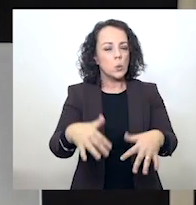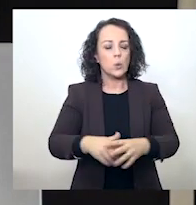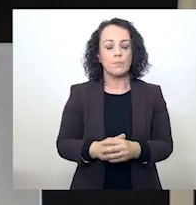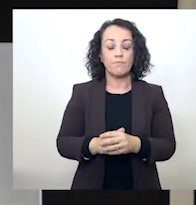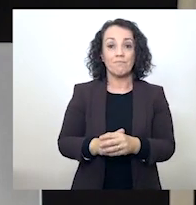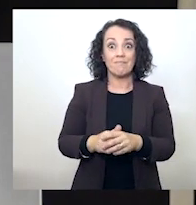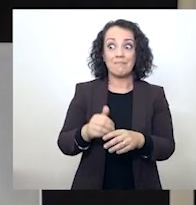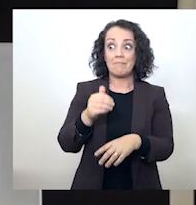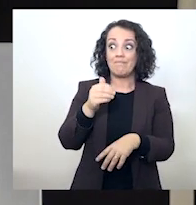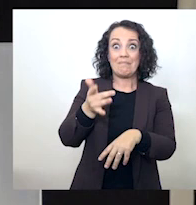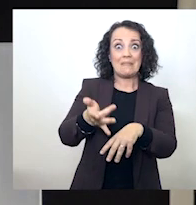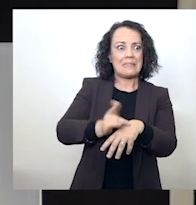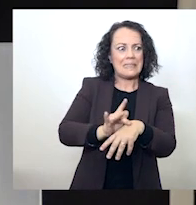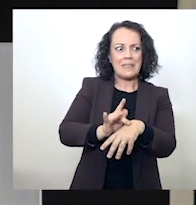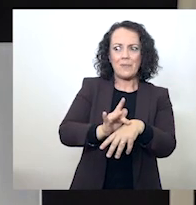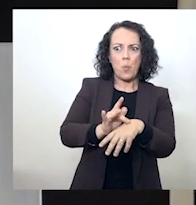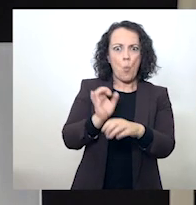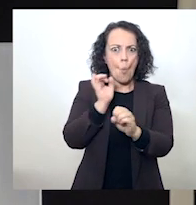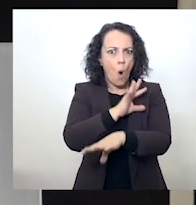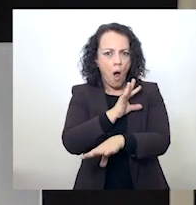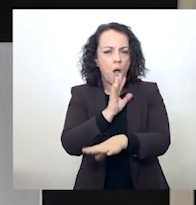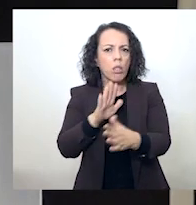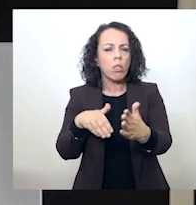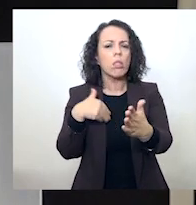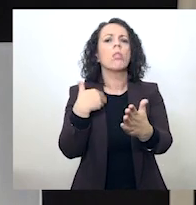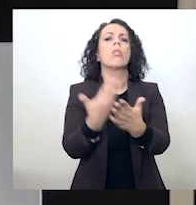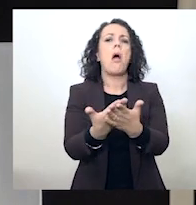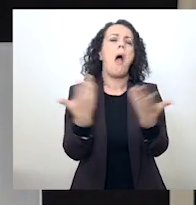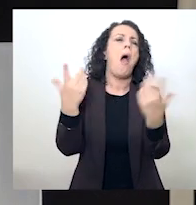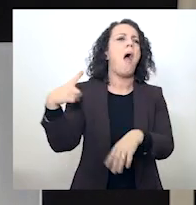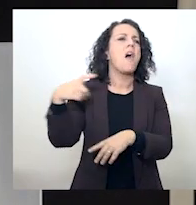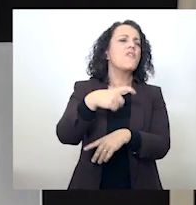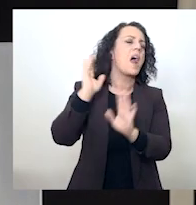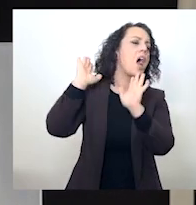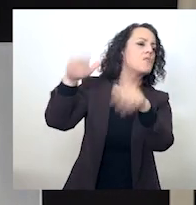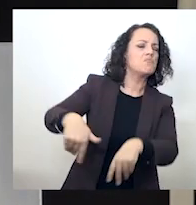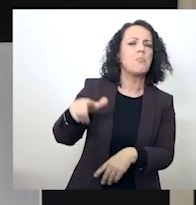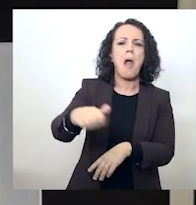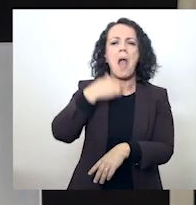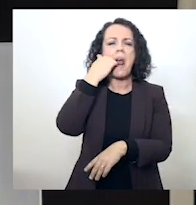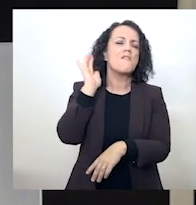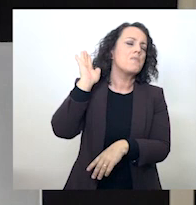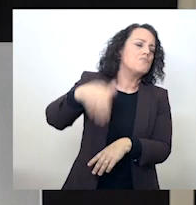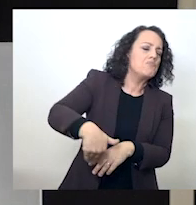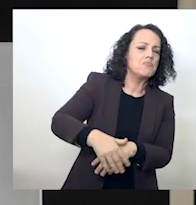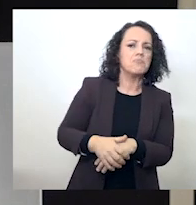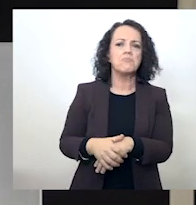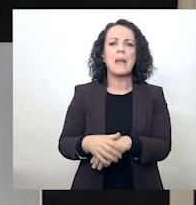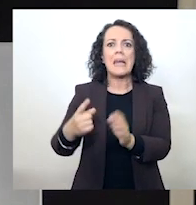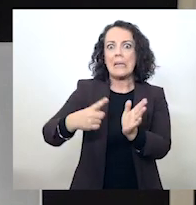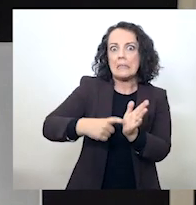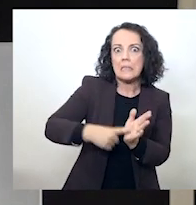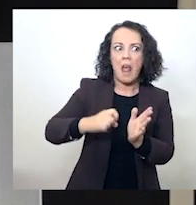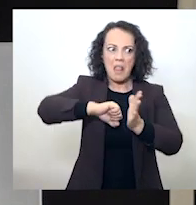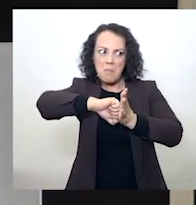insensibilidade crescem ainda a negação do vírus, da sua gravidade, a negação da necessidade